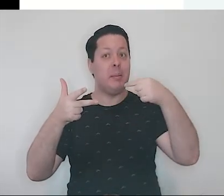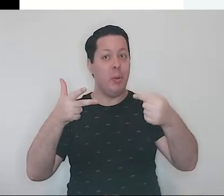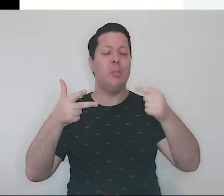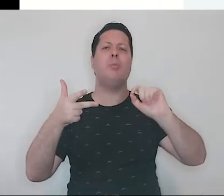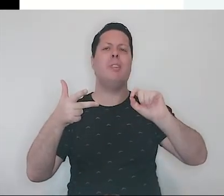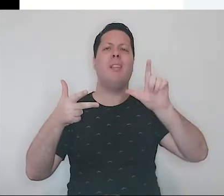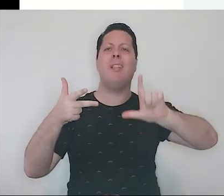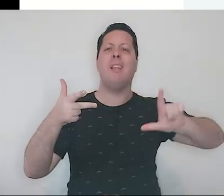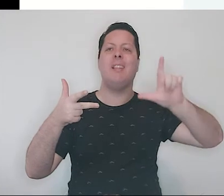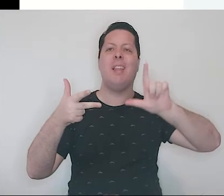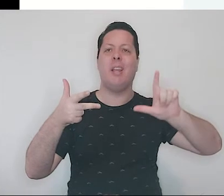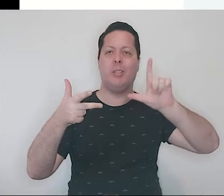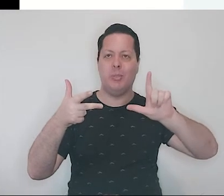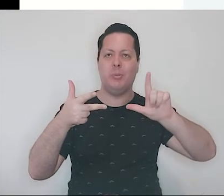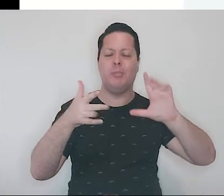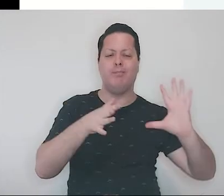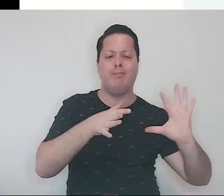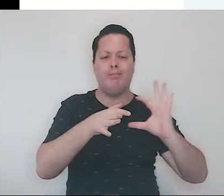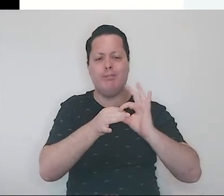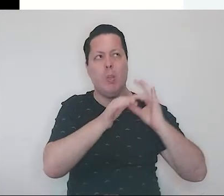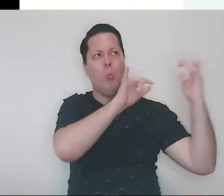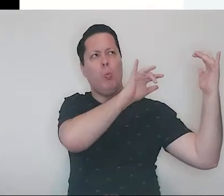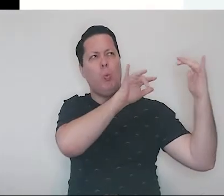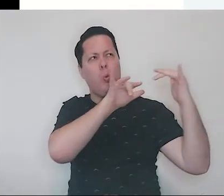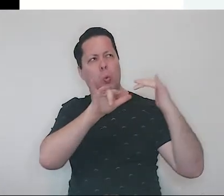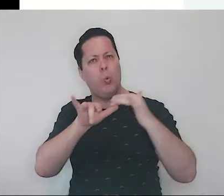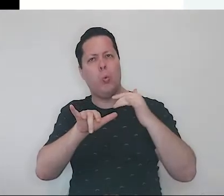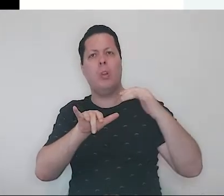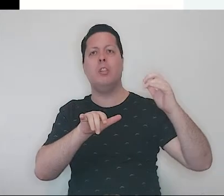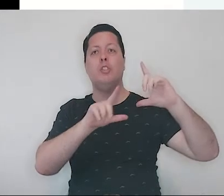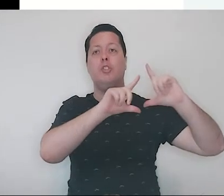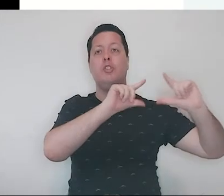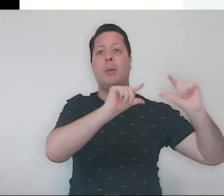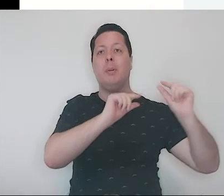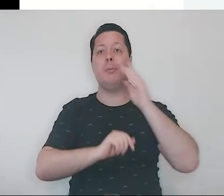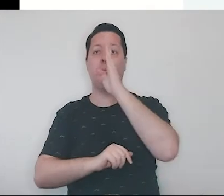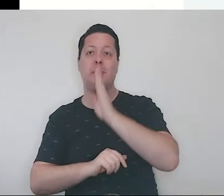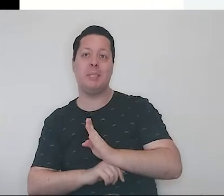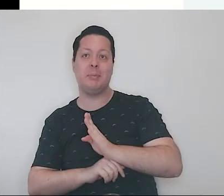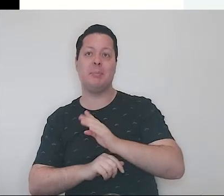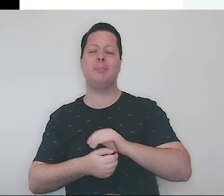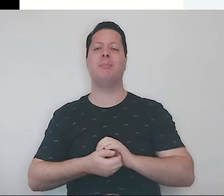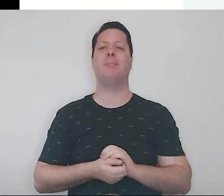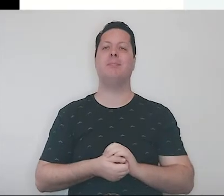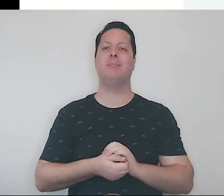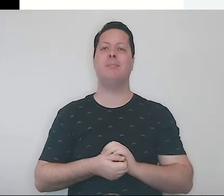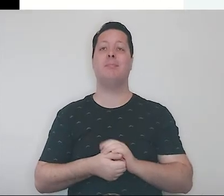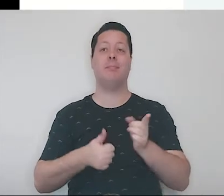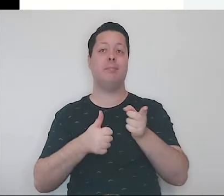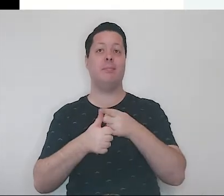dita e a ligação com a imigração japonesa no Brasil. Então, o alimento. Quando nós